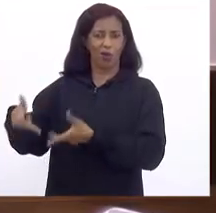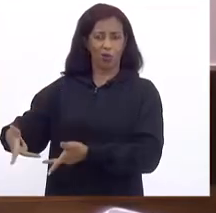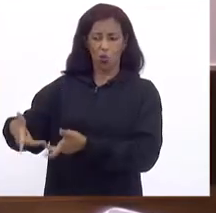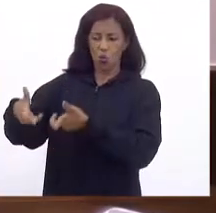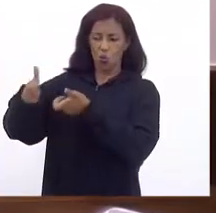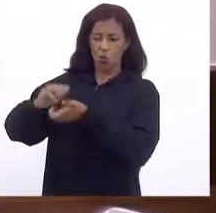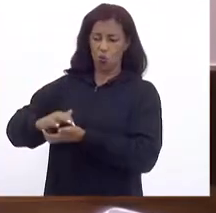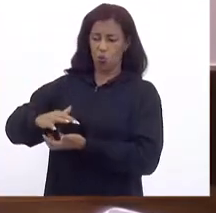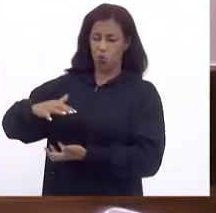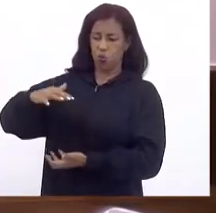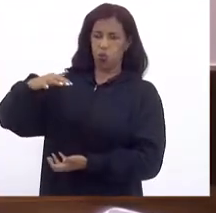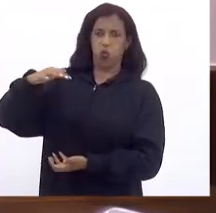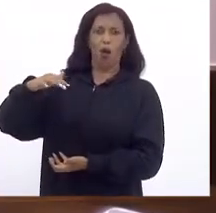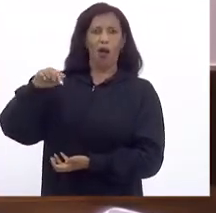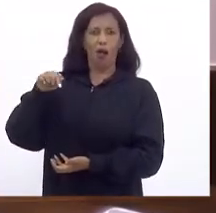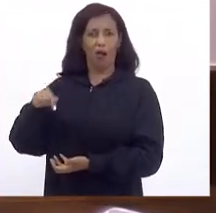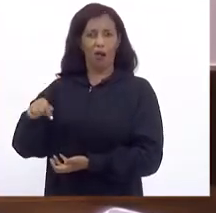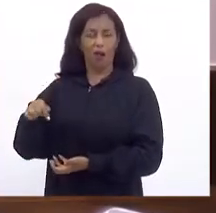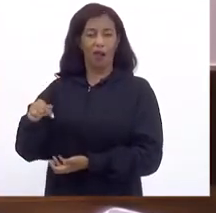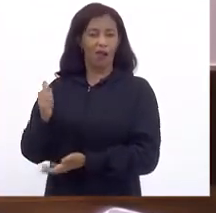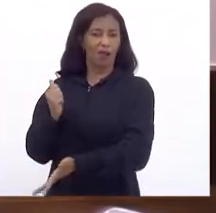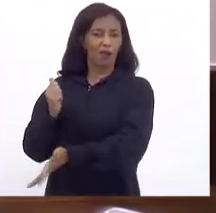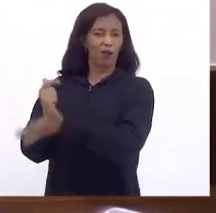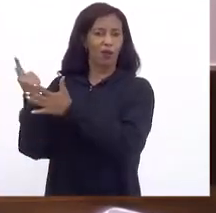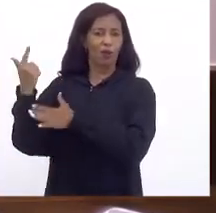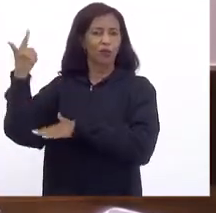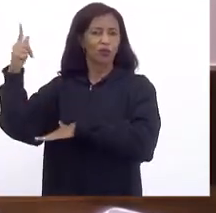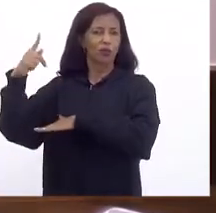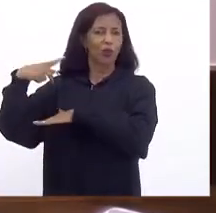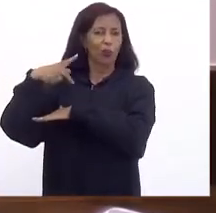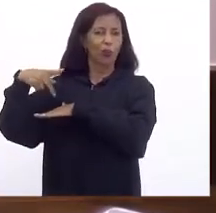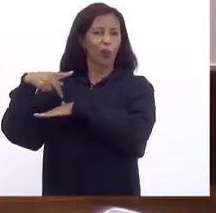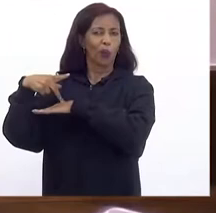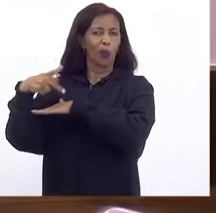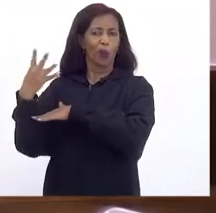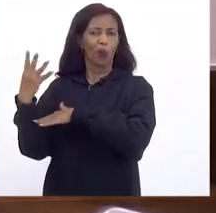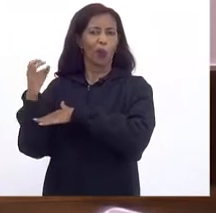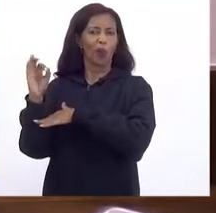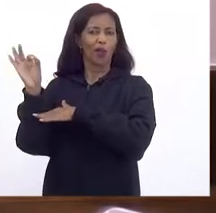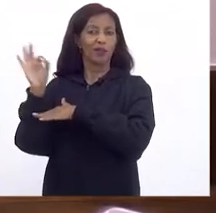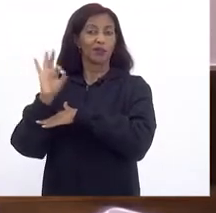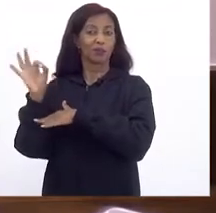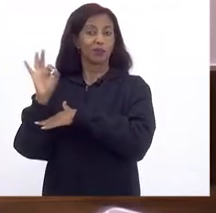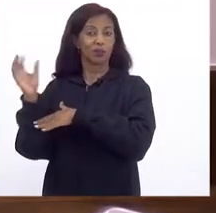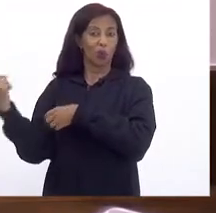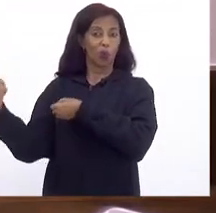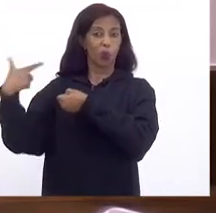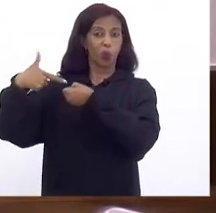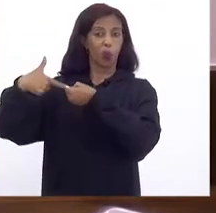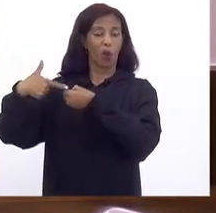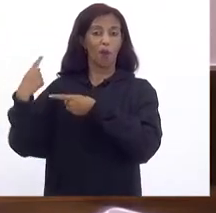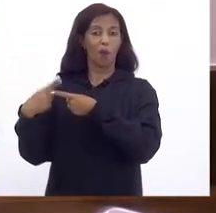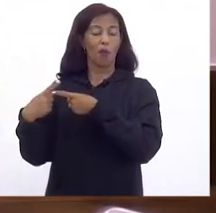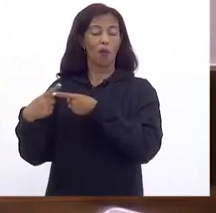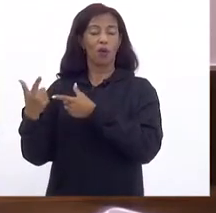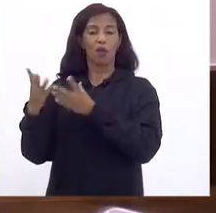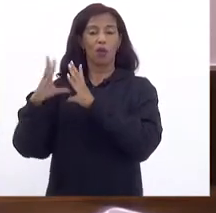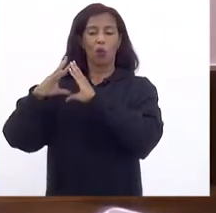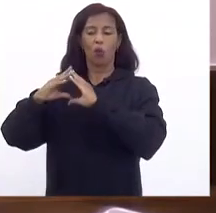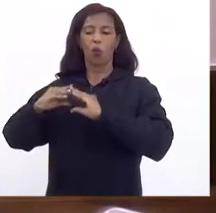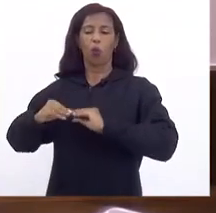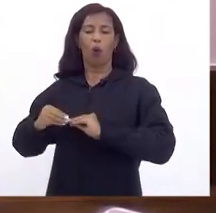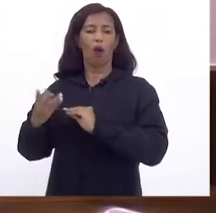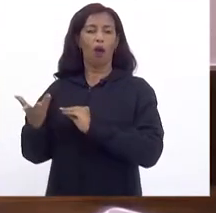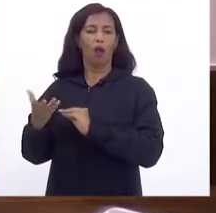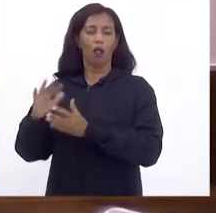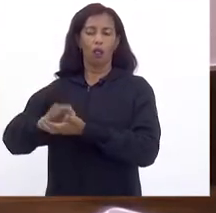Ela importa 40% Do combustível Que não refina Ela